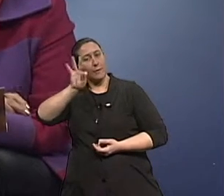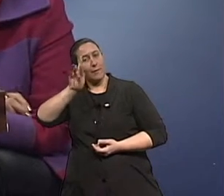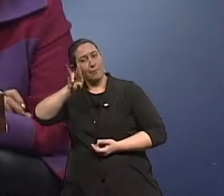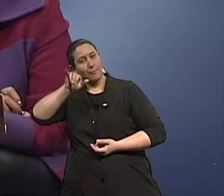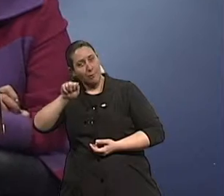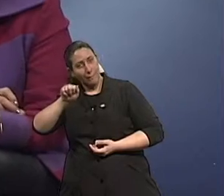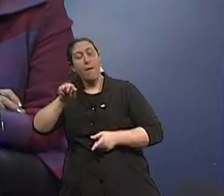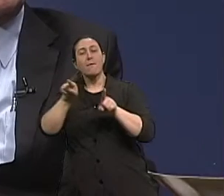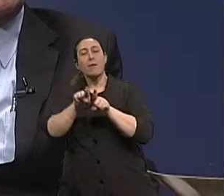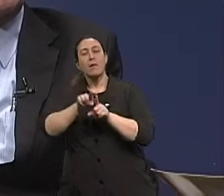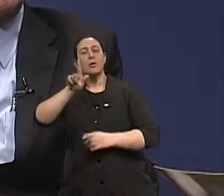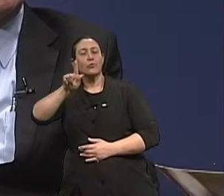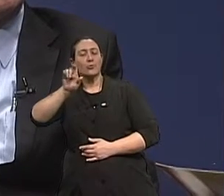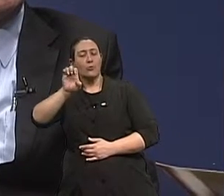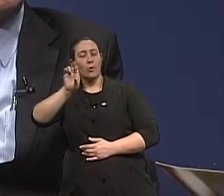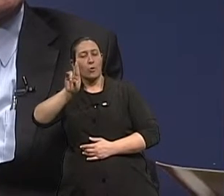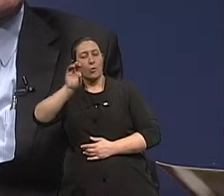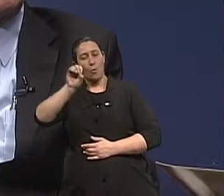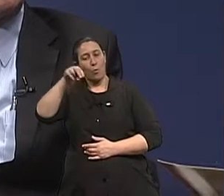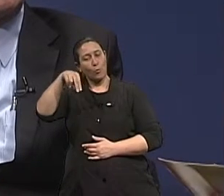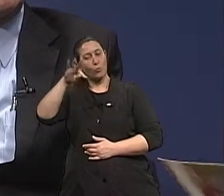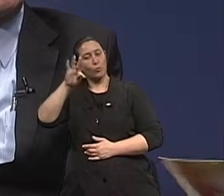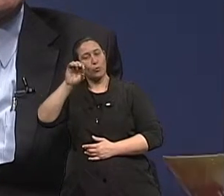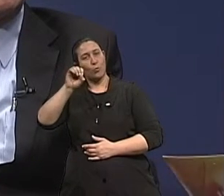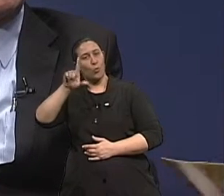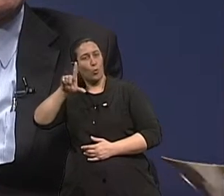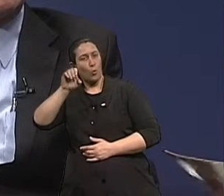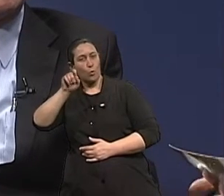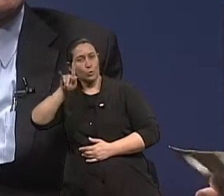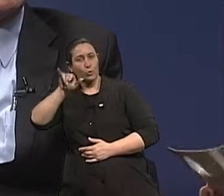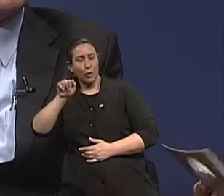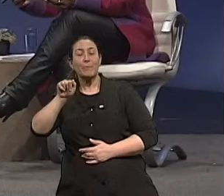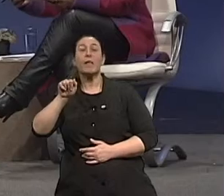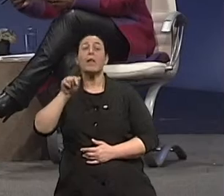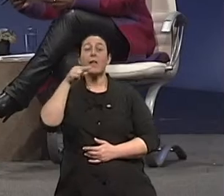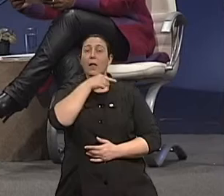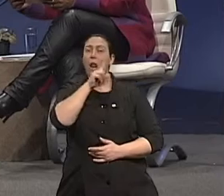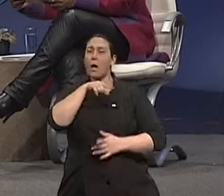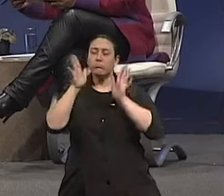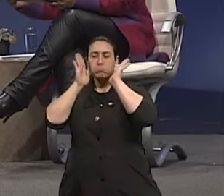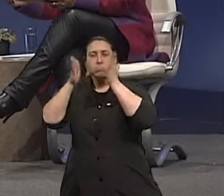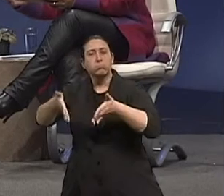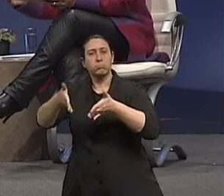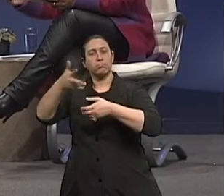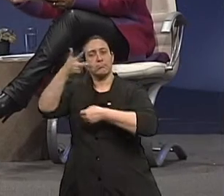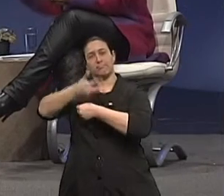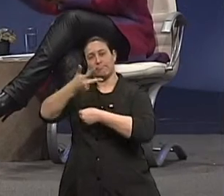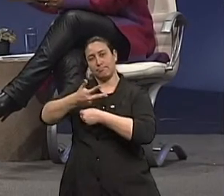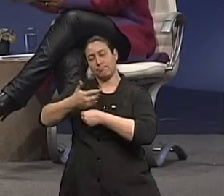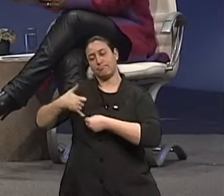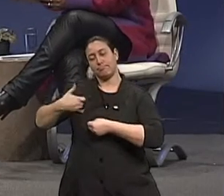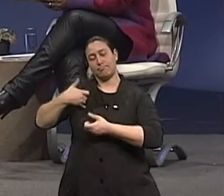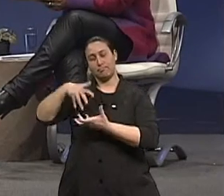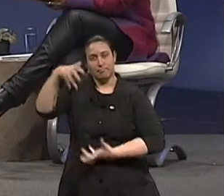Católica do Rio Grande do Sul, o geriatra, o doutor Newton Terra. Doutor Newton, as pessoas adoram lhe ver falar no programa, né? Por